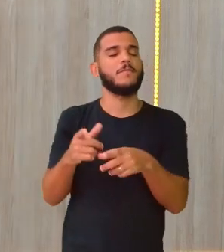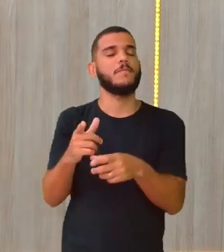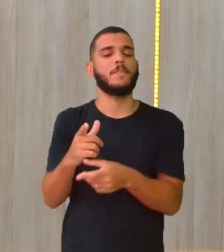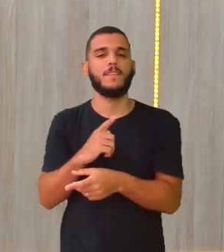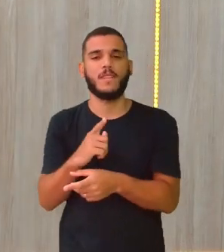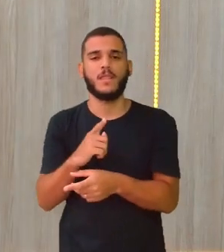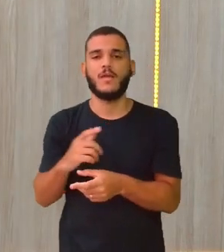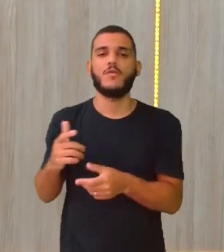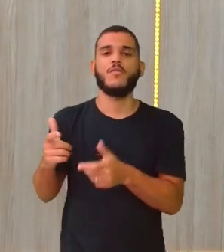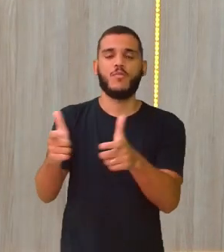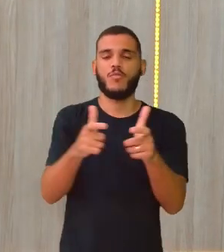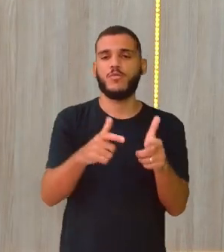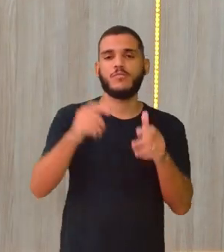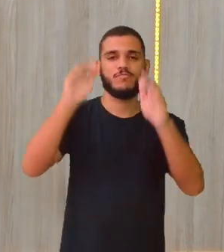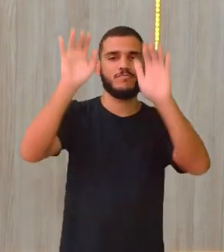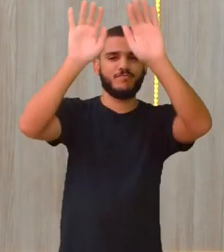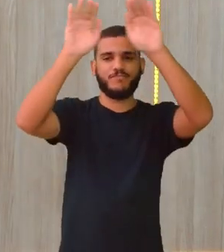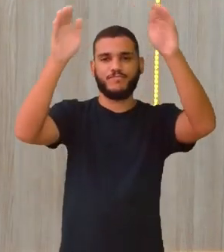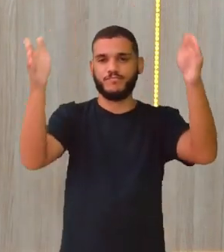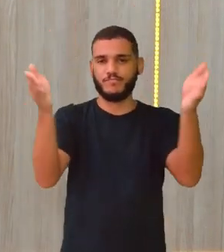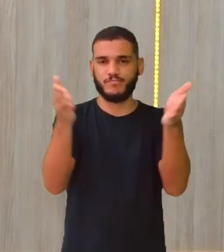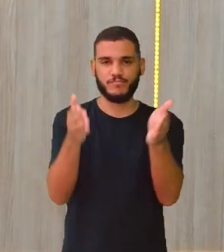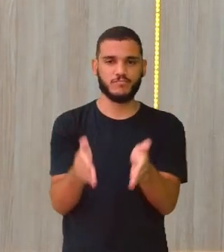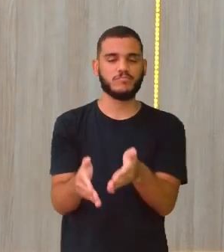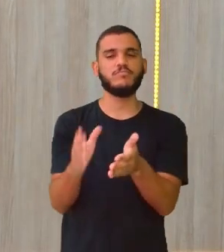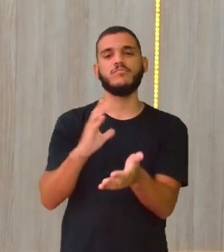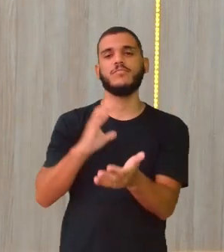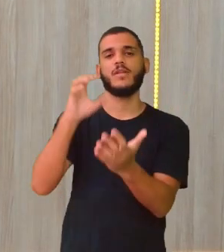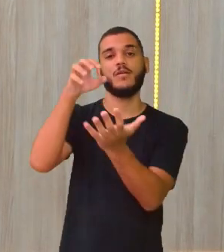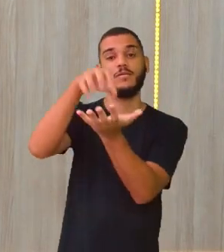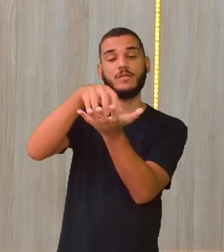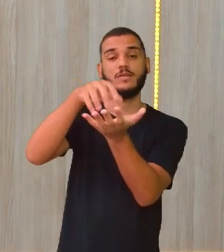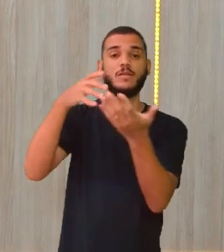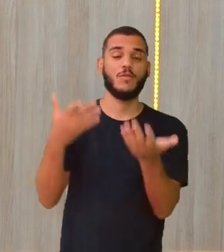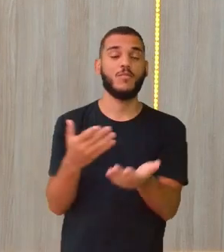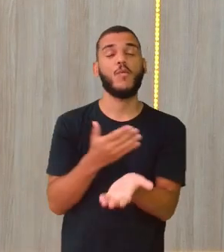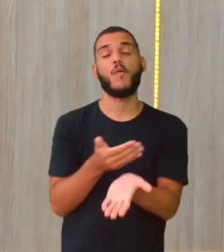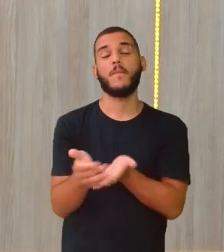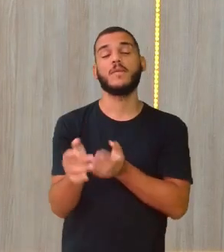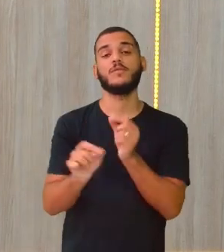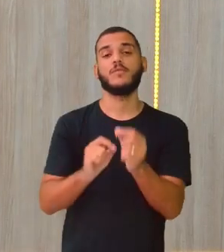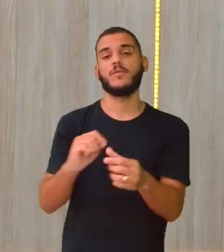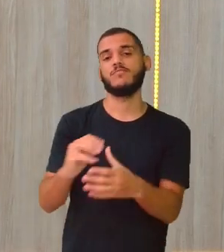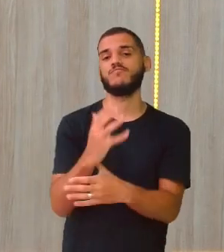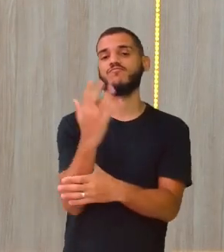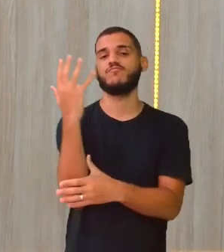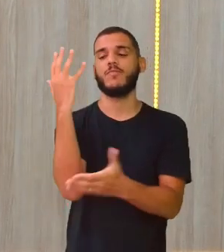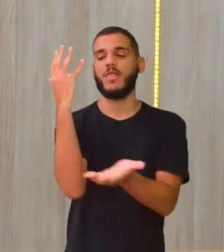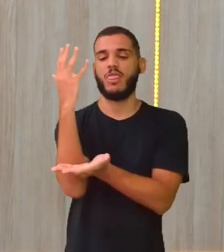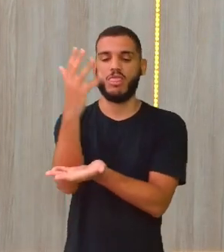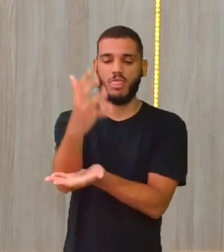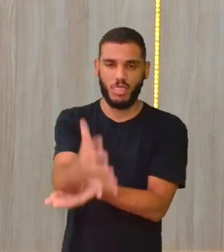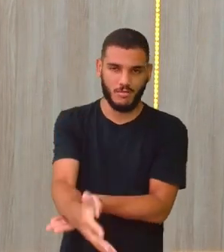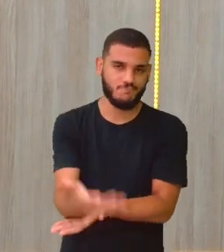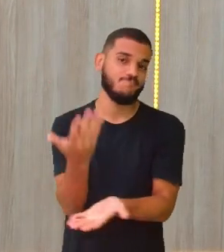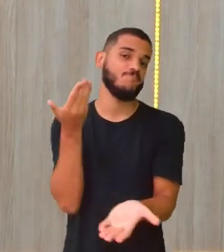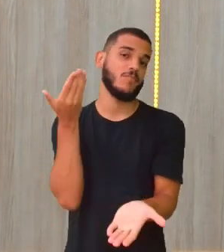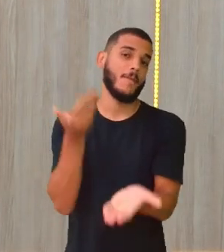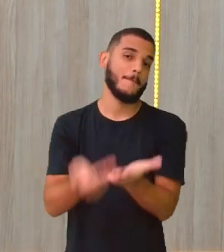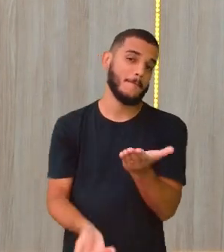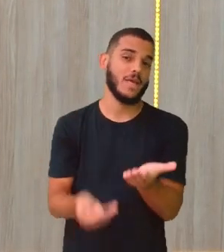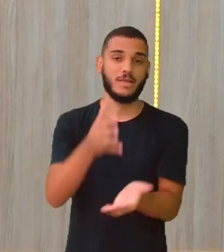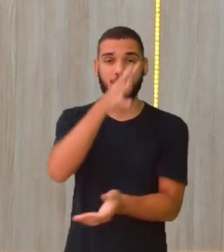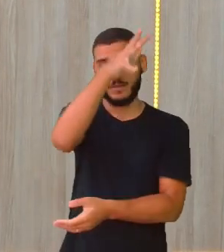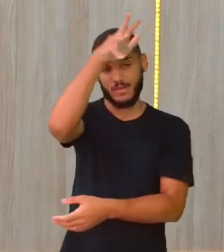centrais do Brasil, né? Olha só, aí se você começa a desmatar a floresta amazônica, né? Vai perder na transpiração, né? A